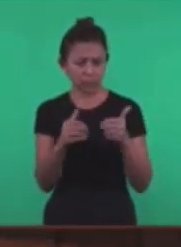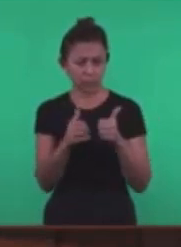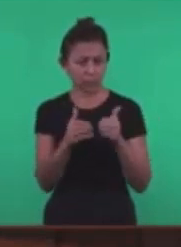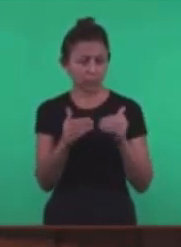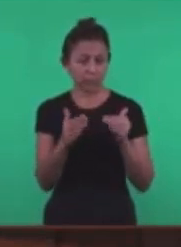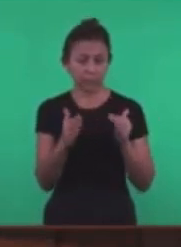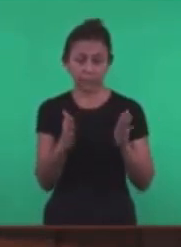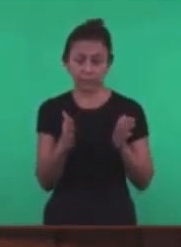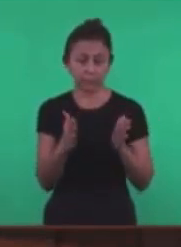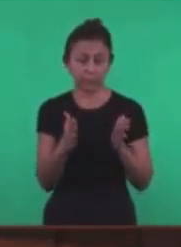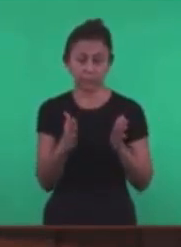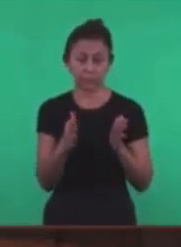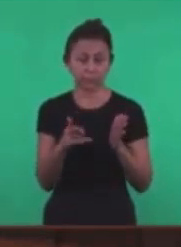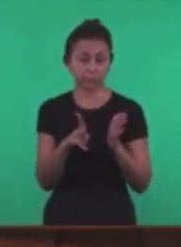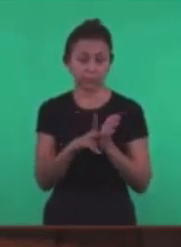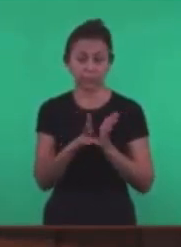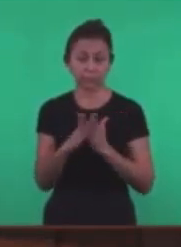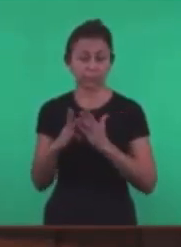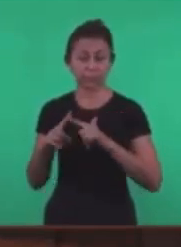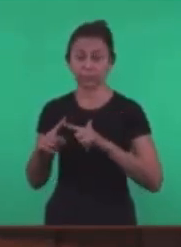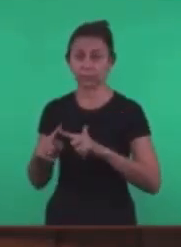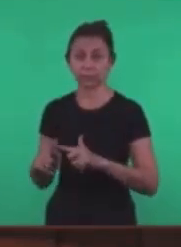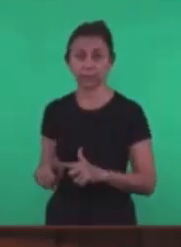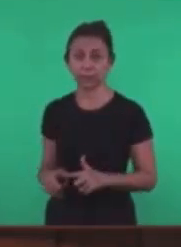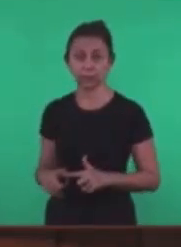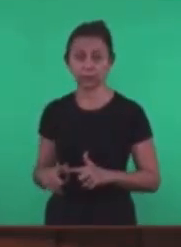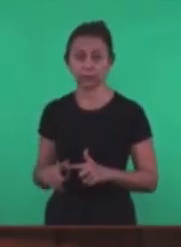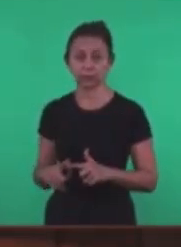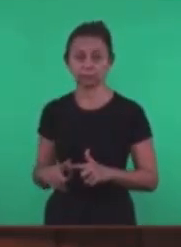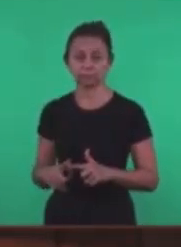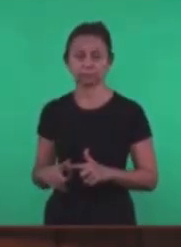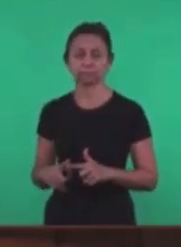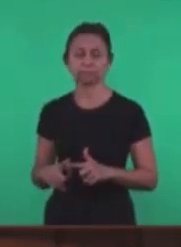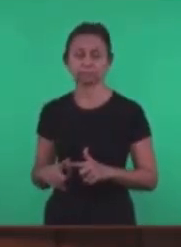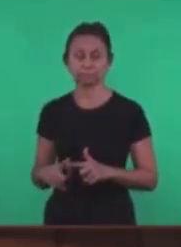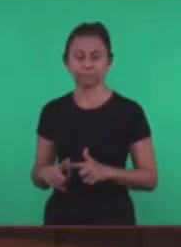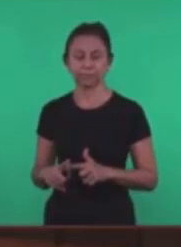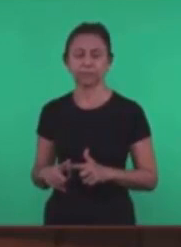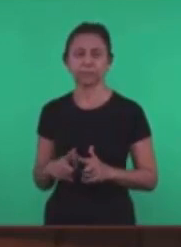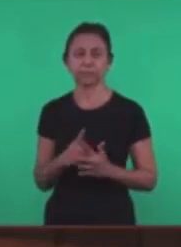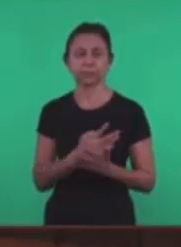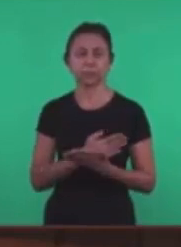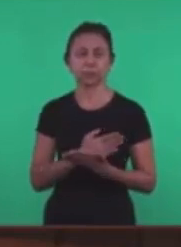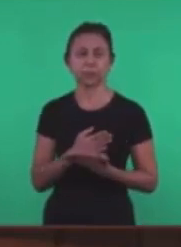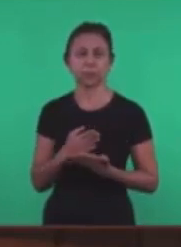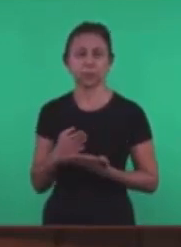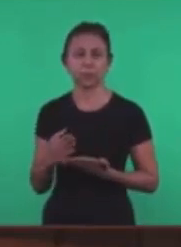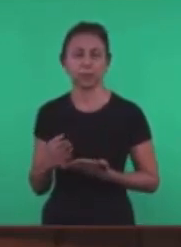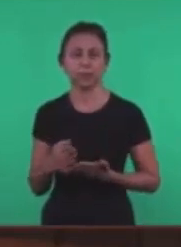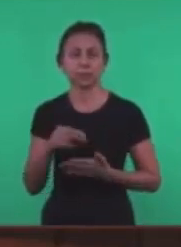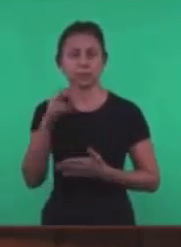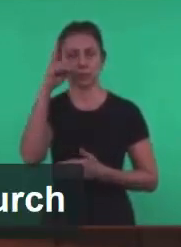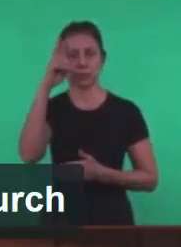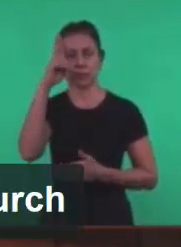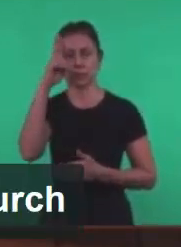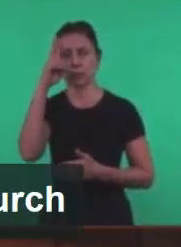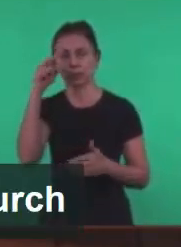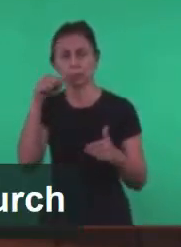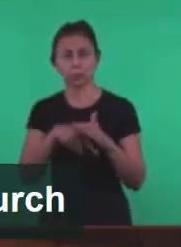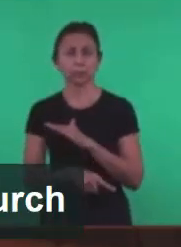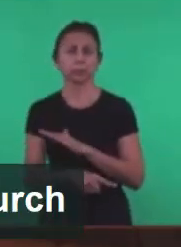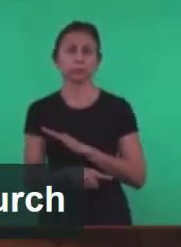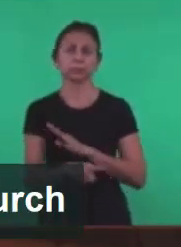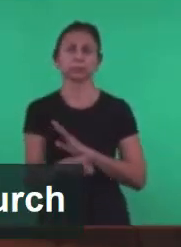Ele Coloca uma marca Era uma marca Histórica Que estava dentro Do renascimento Mas o que